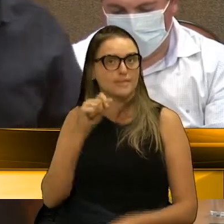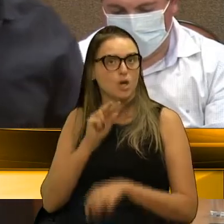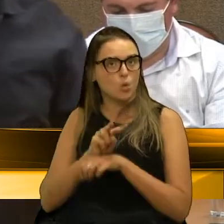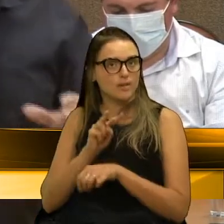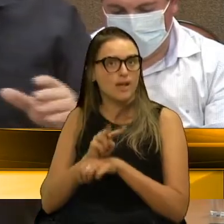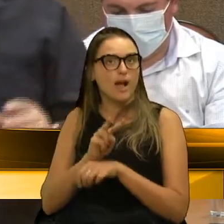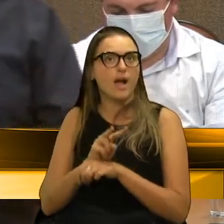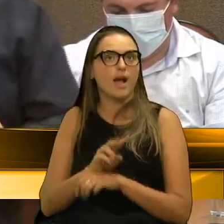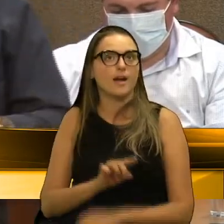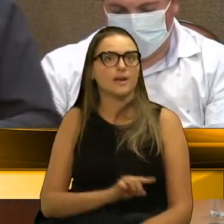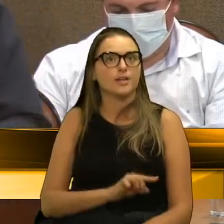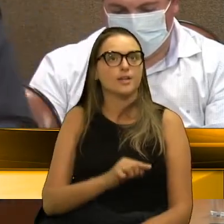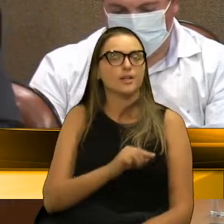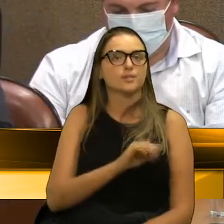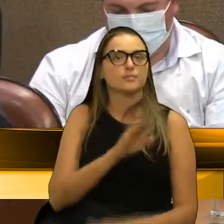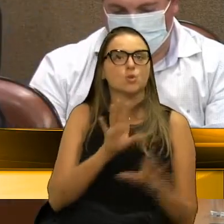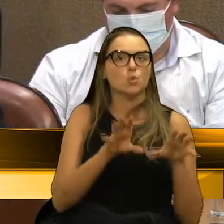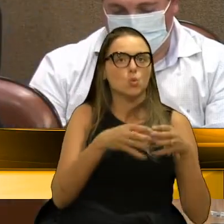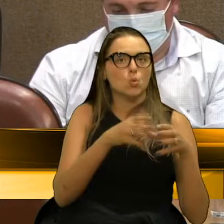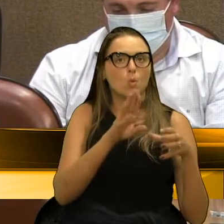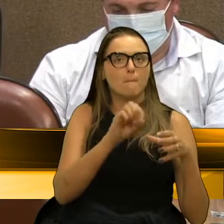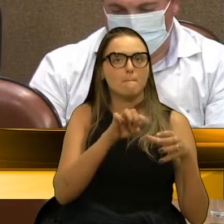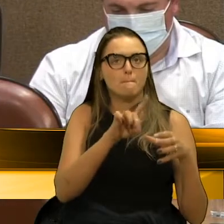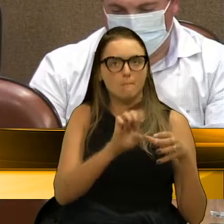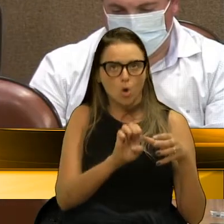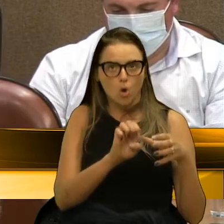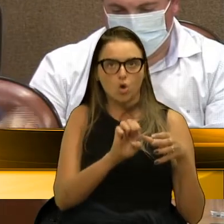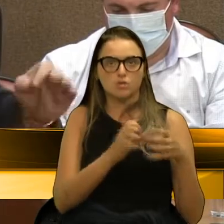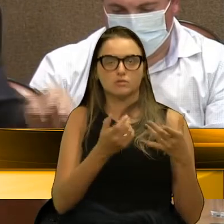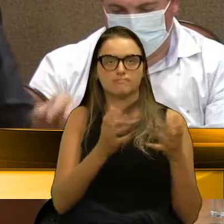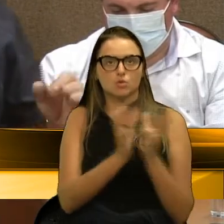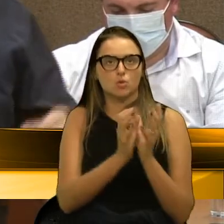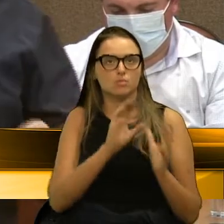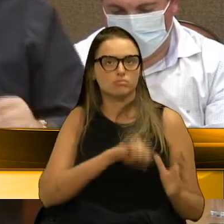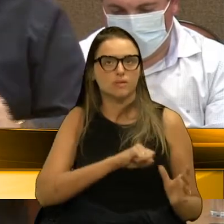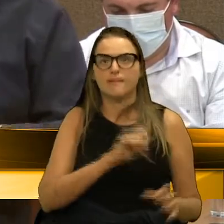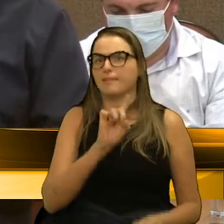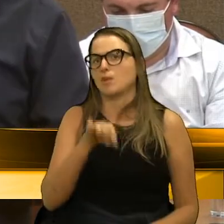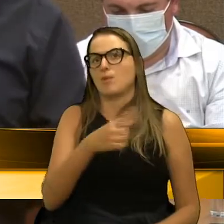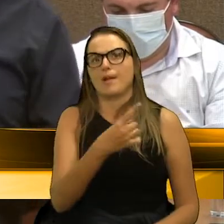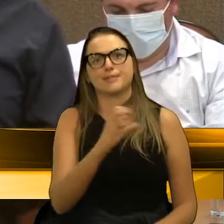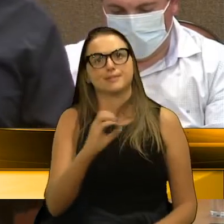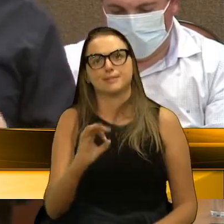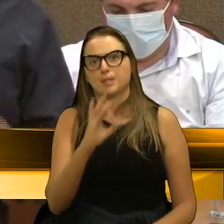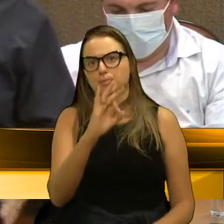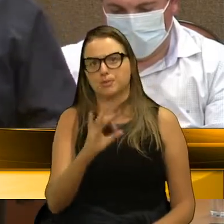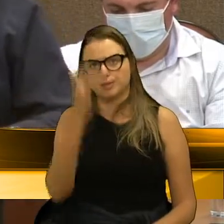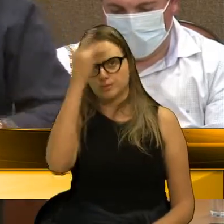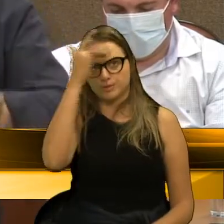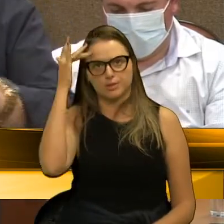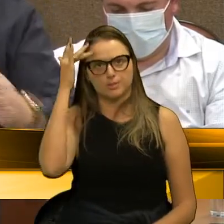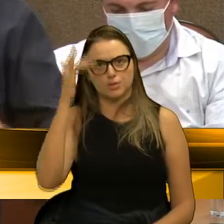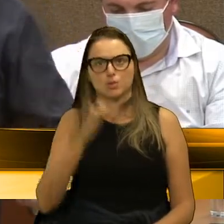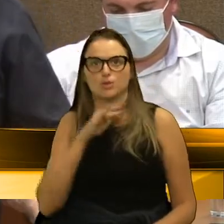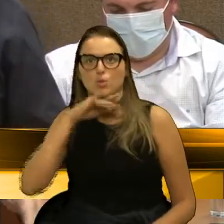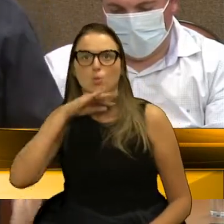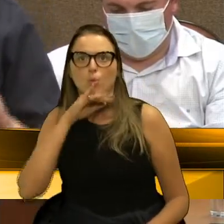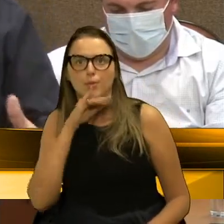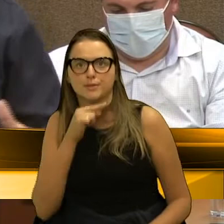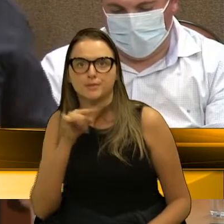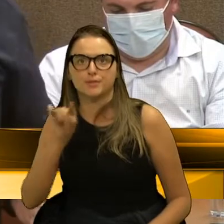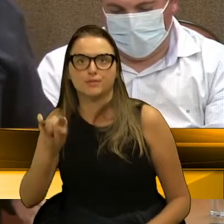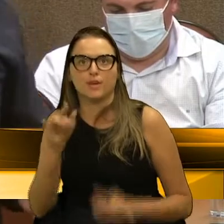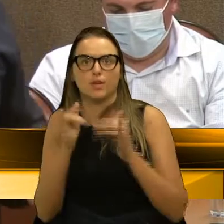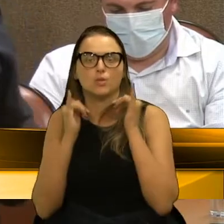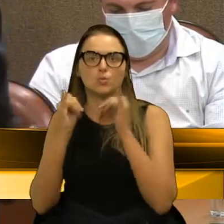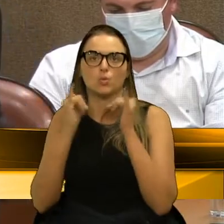usar. E os bons realmente pagam pelos ruins. Ninguém aqui, acho que está dizendo que 100% das pessoas ruins, só os baderneiros